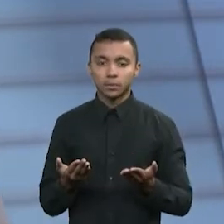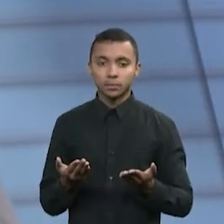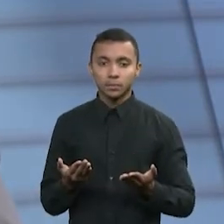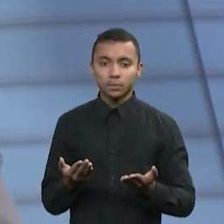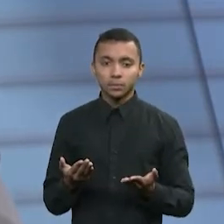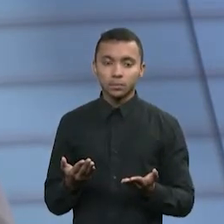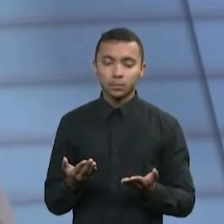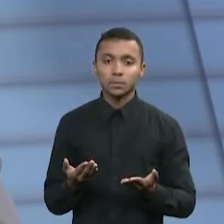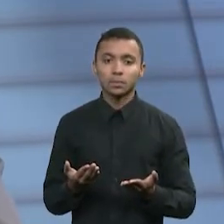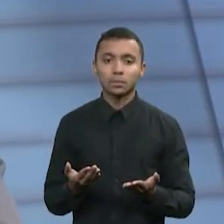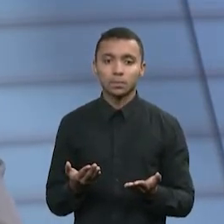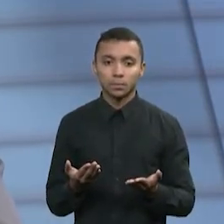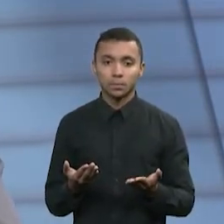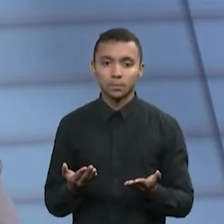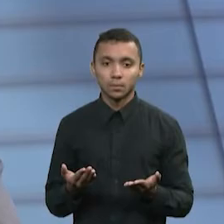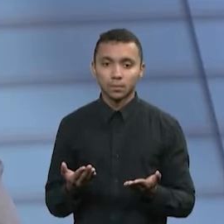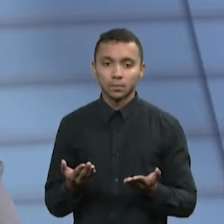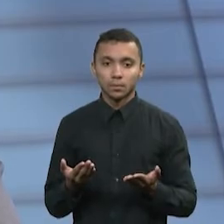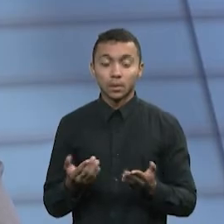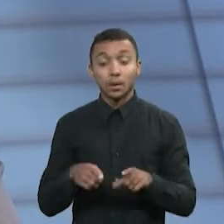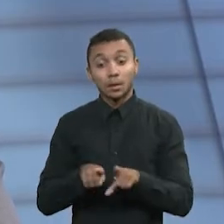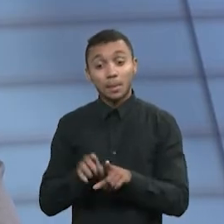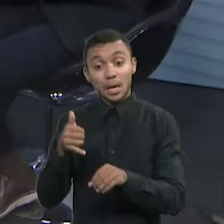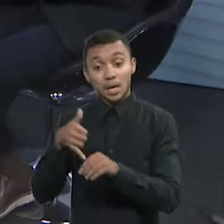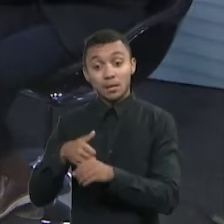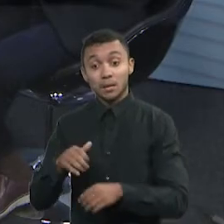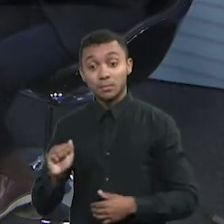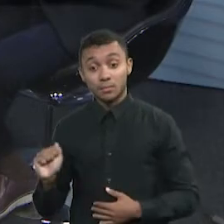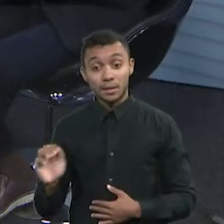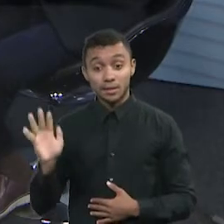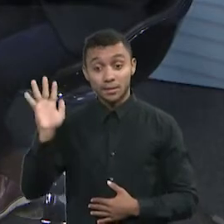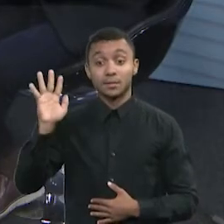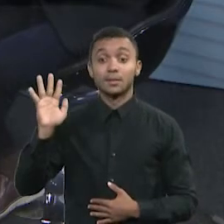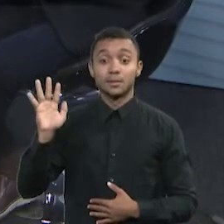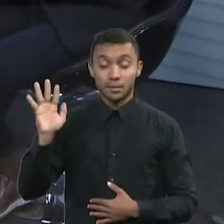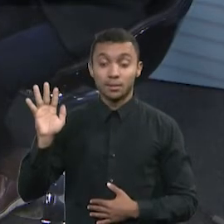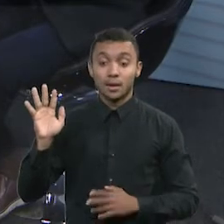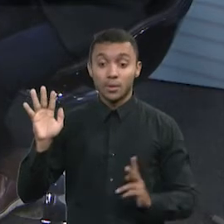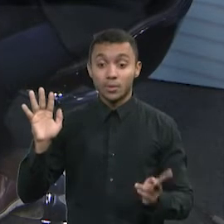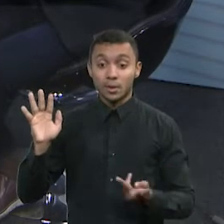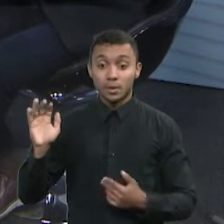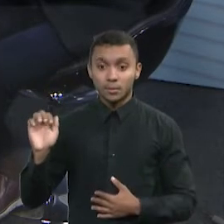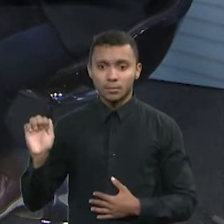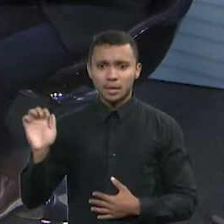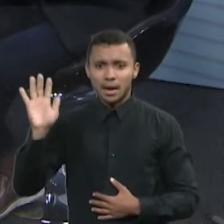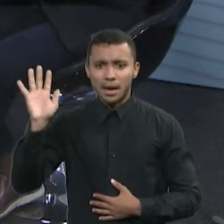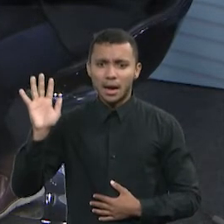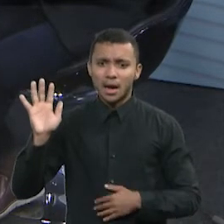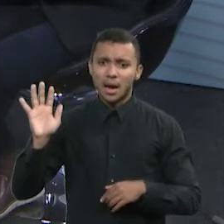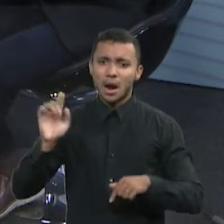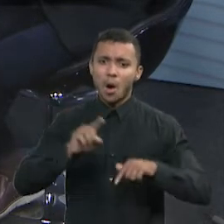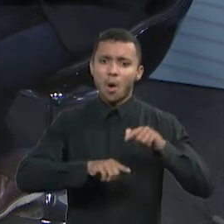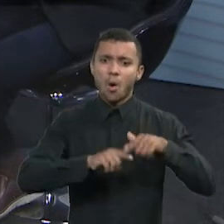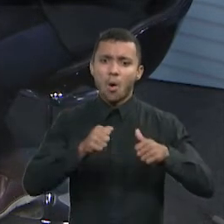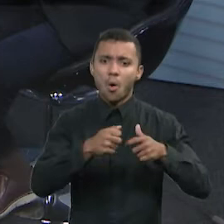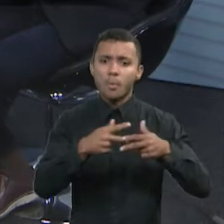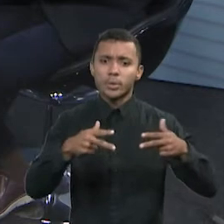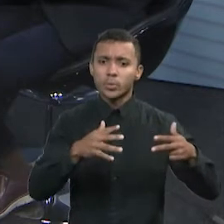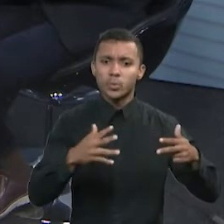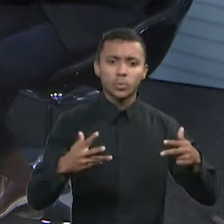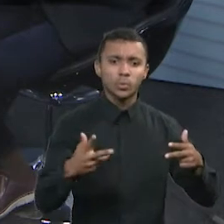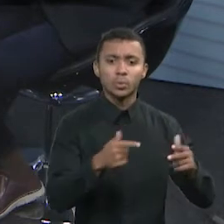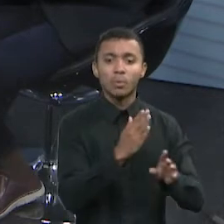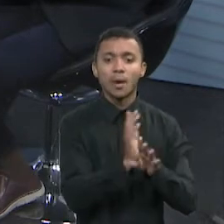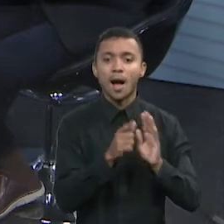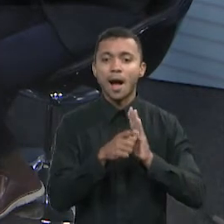que está impactando no preço dos combustíveis, o preço dos combustíveis eleva o preço dos produtos, porque tudo no Brasil é trazido